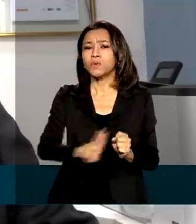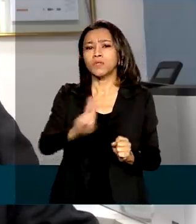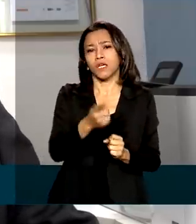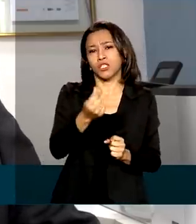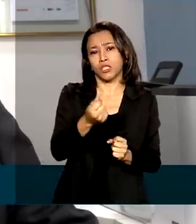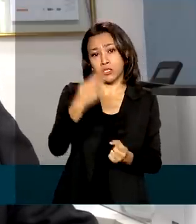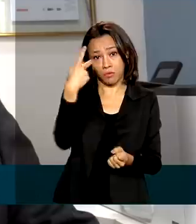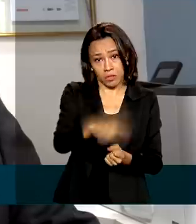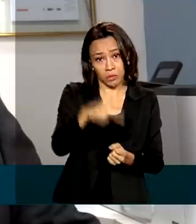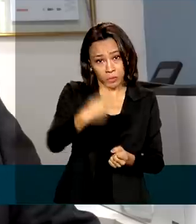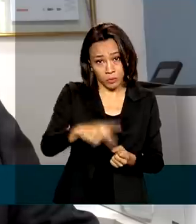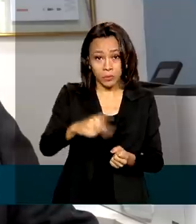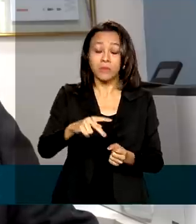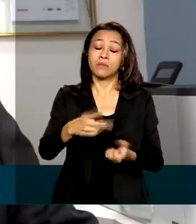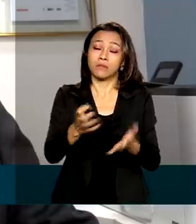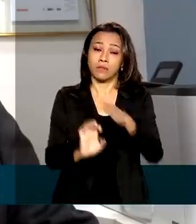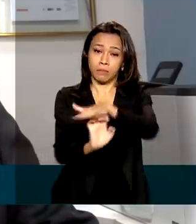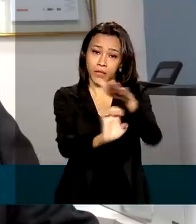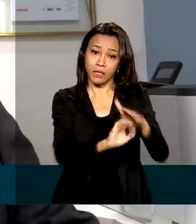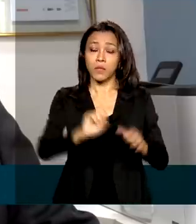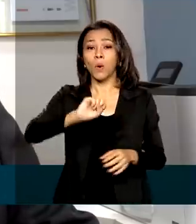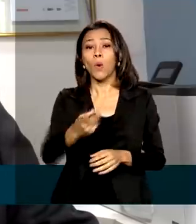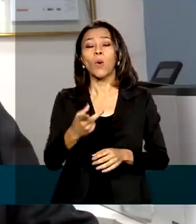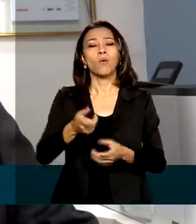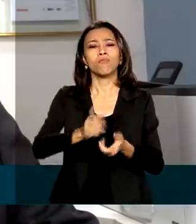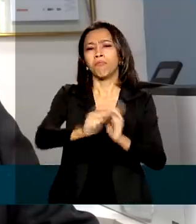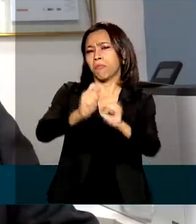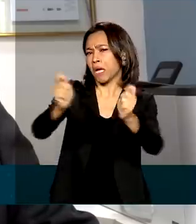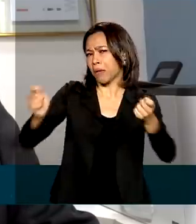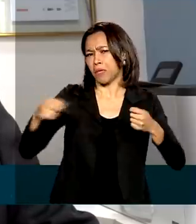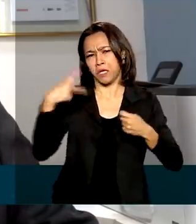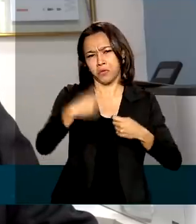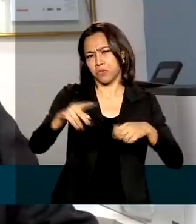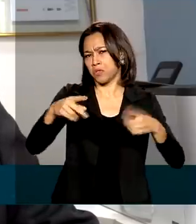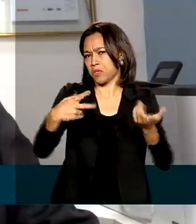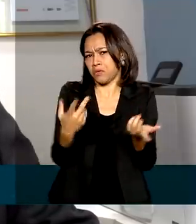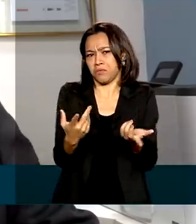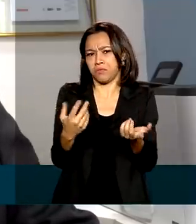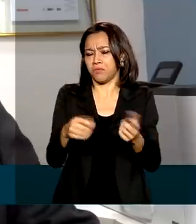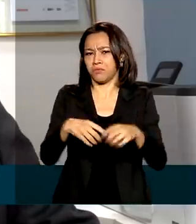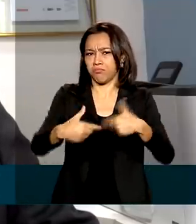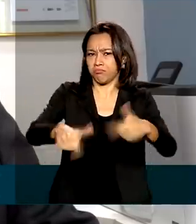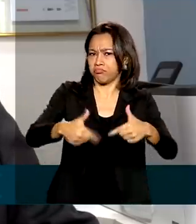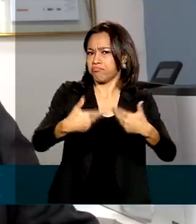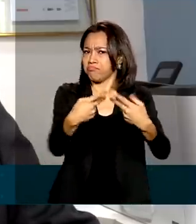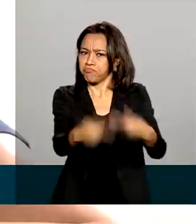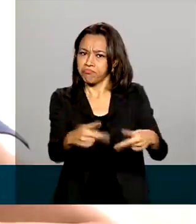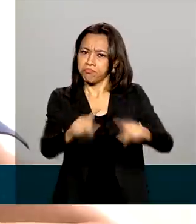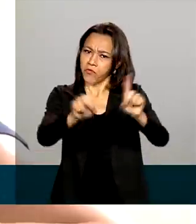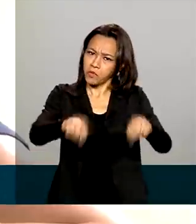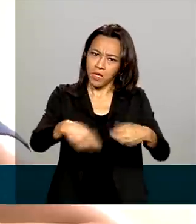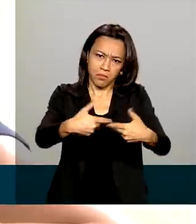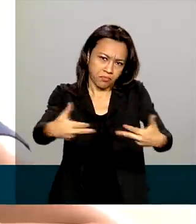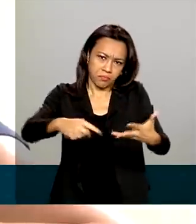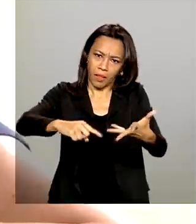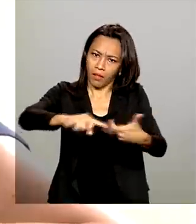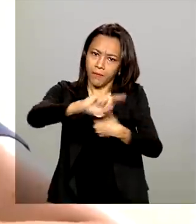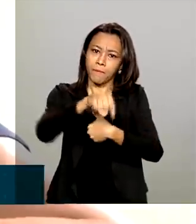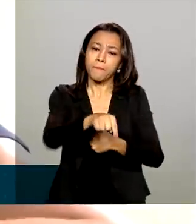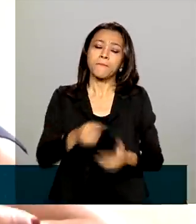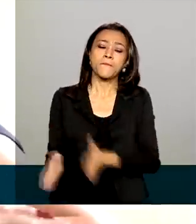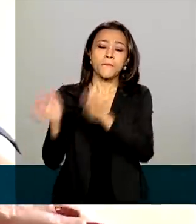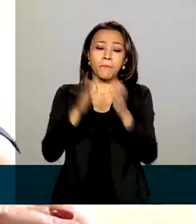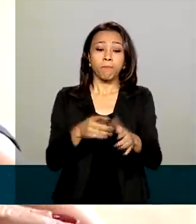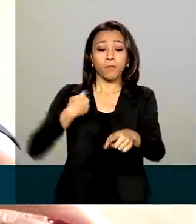investimento quanto para o pagamento de despesas operacionais, pagando um pouquinho mais de 3% de juros ao ano. Só estamos conseguindo